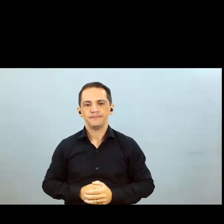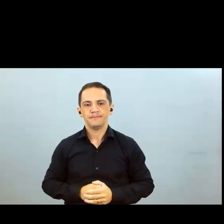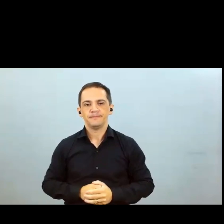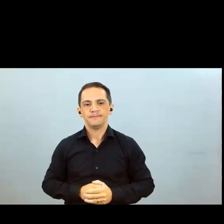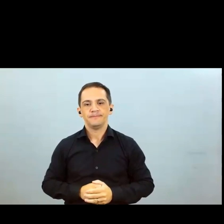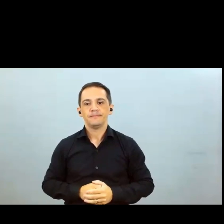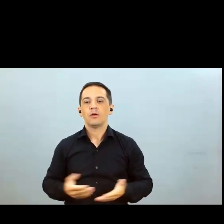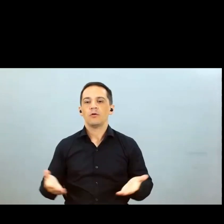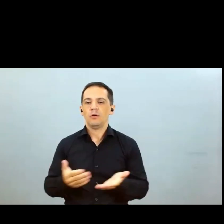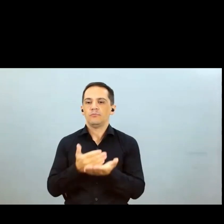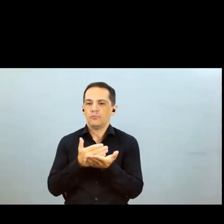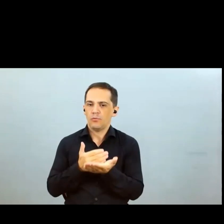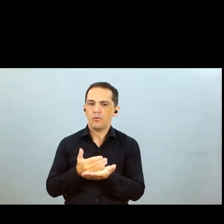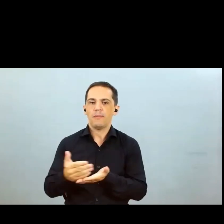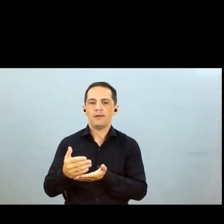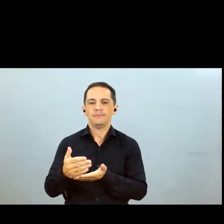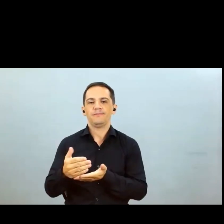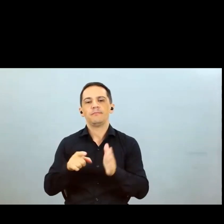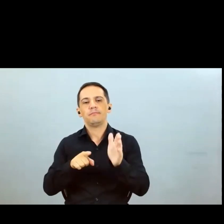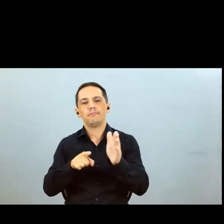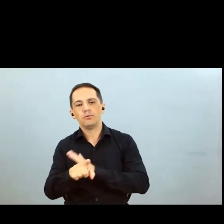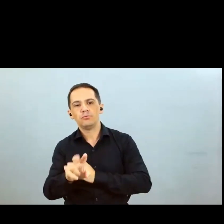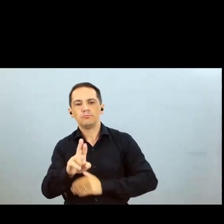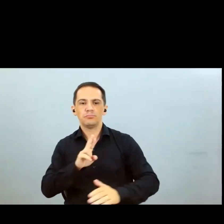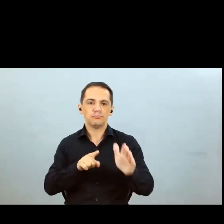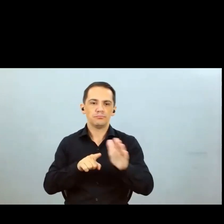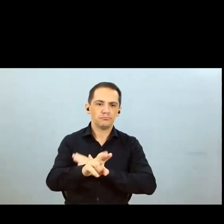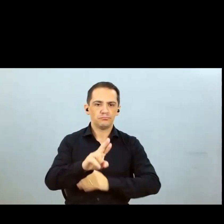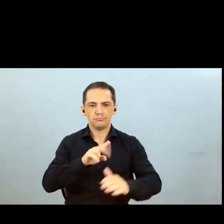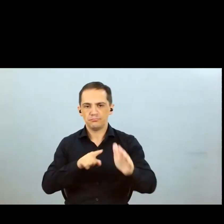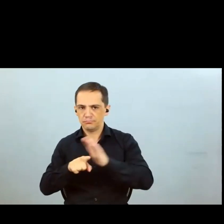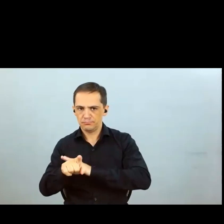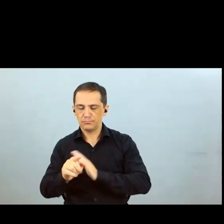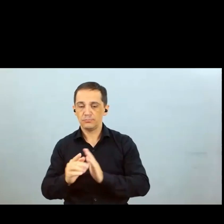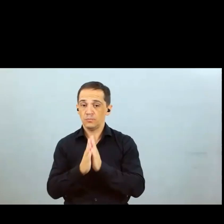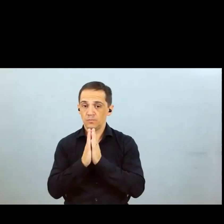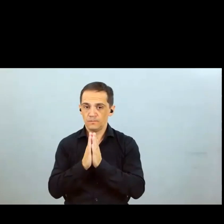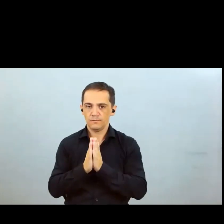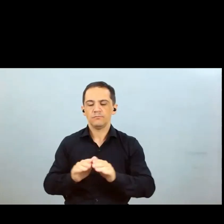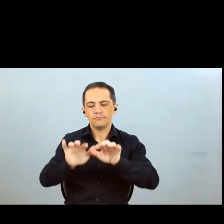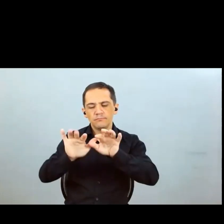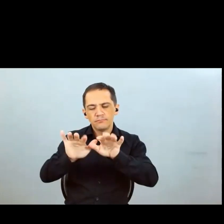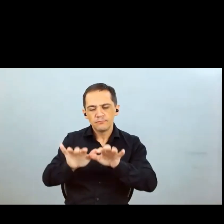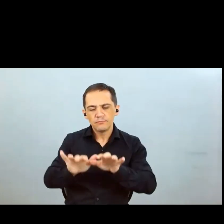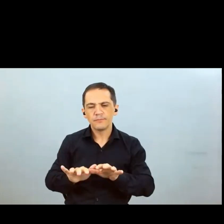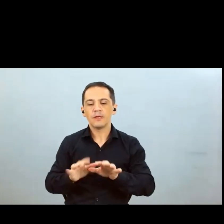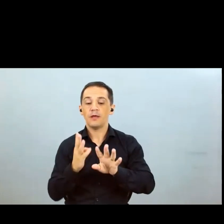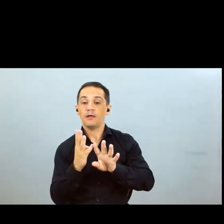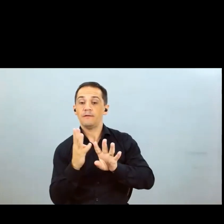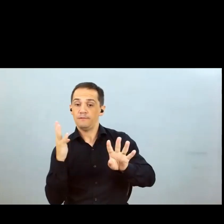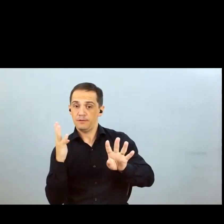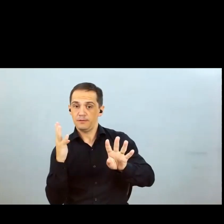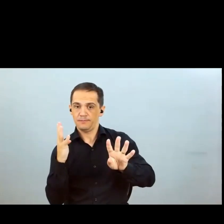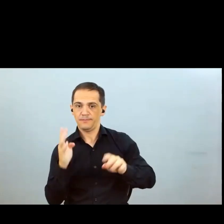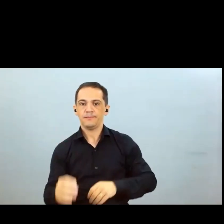daremos início ao P&A. pedimos por gentileza que façam suas perguntas por escrito de uma só vez para a formação da fila